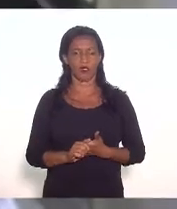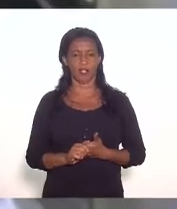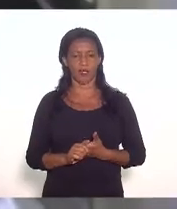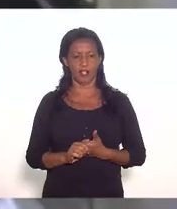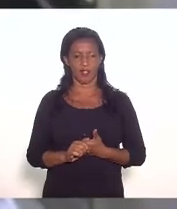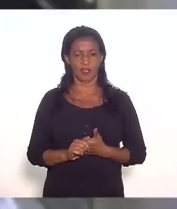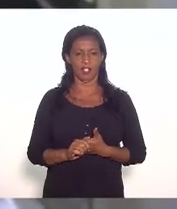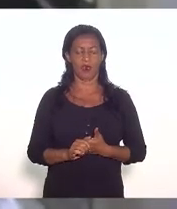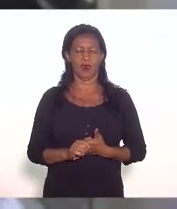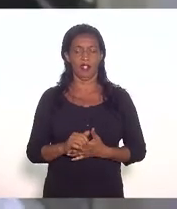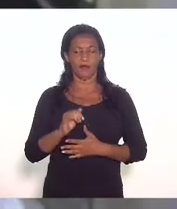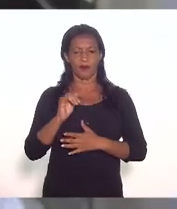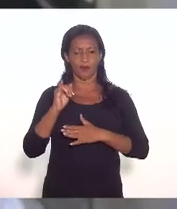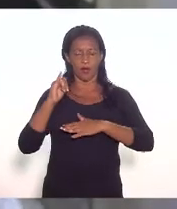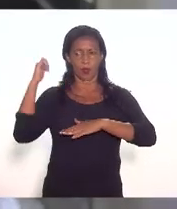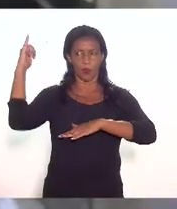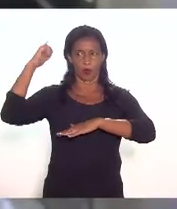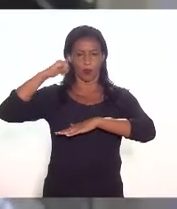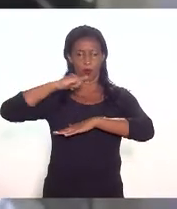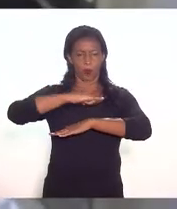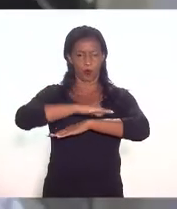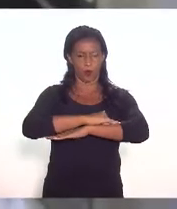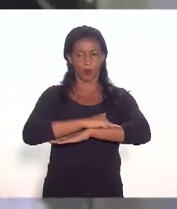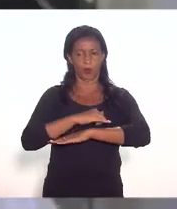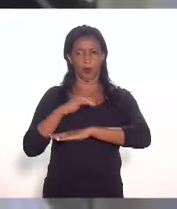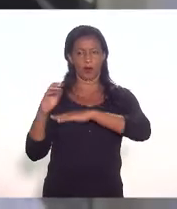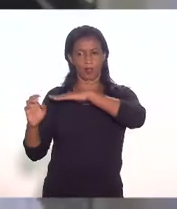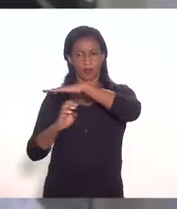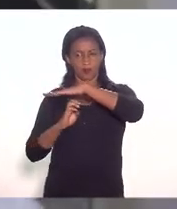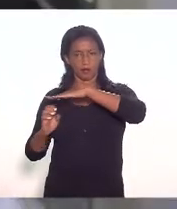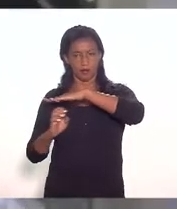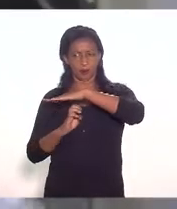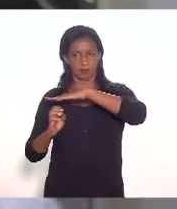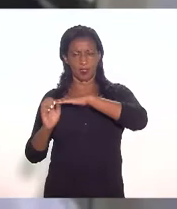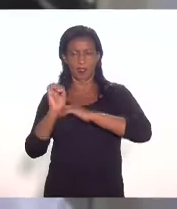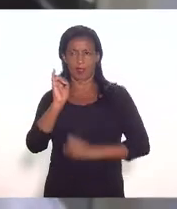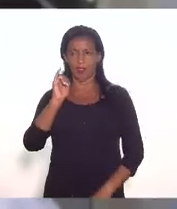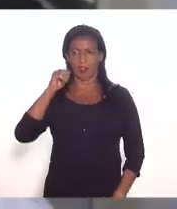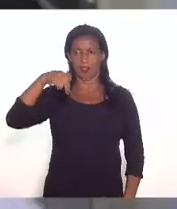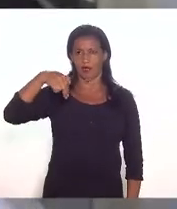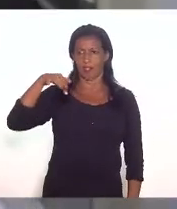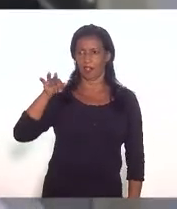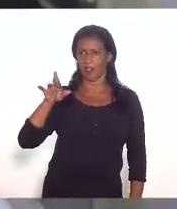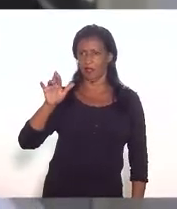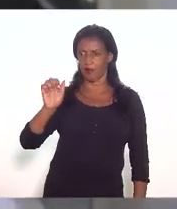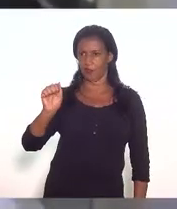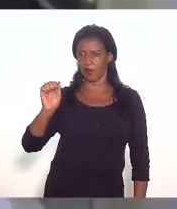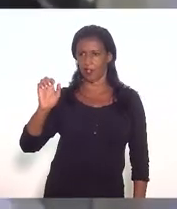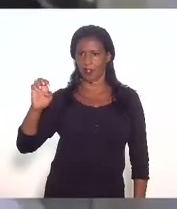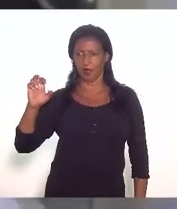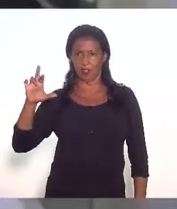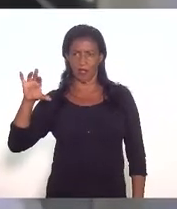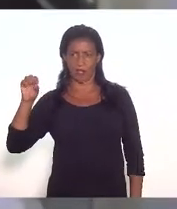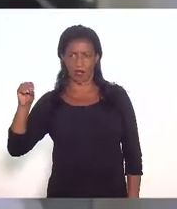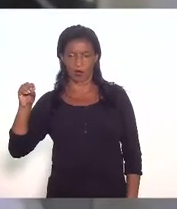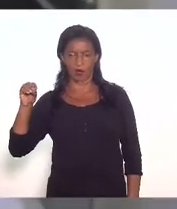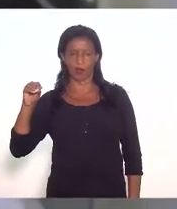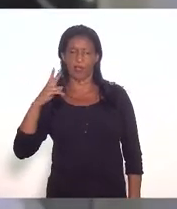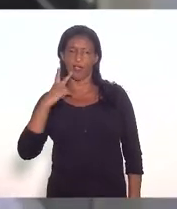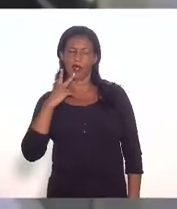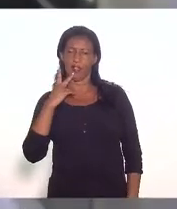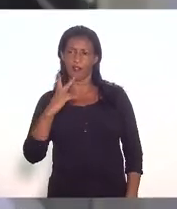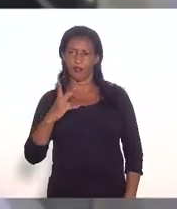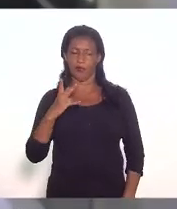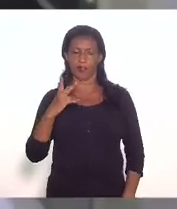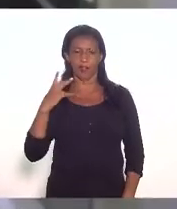a infraero neste quesito ela se abstém até a sugerir recomendar que haja